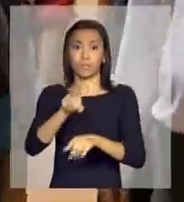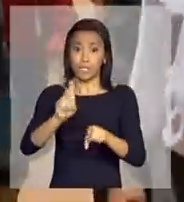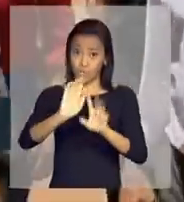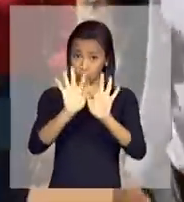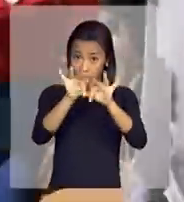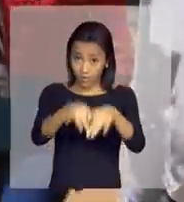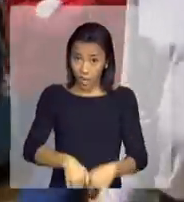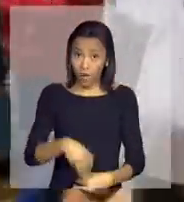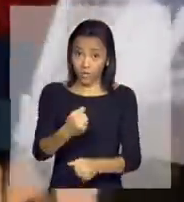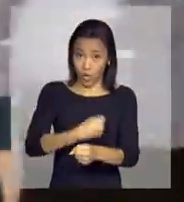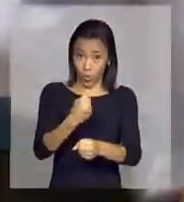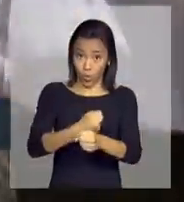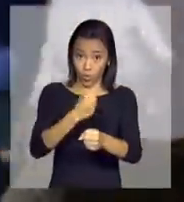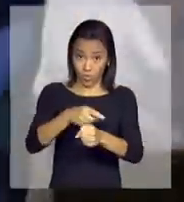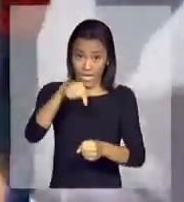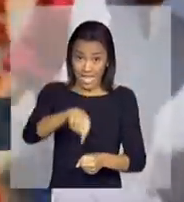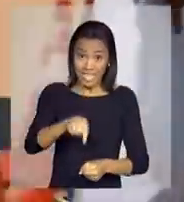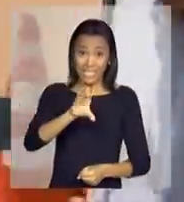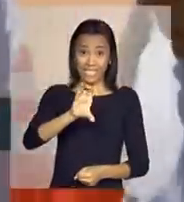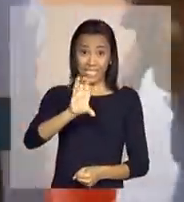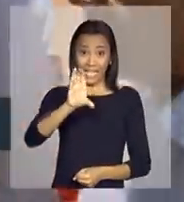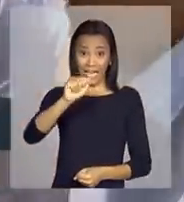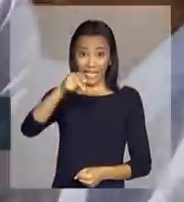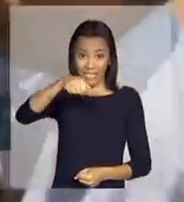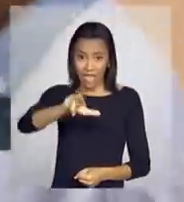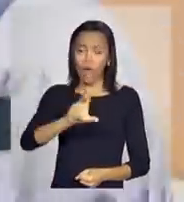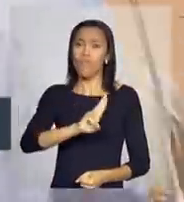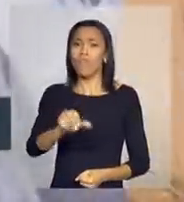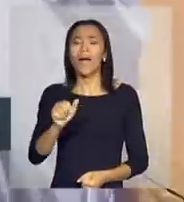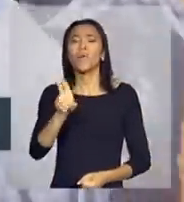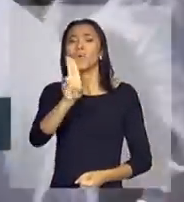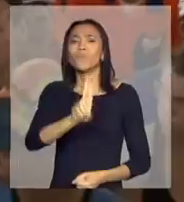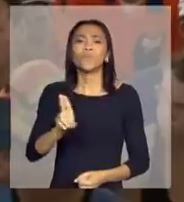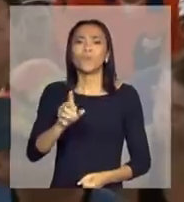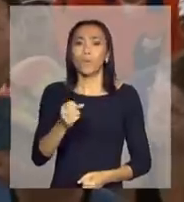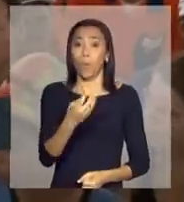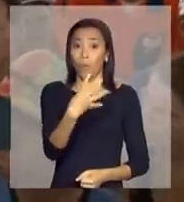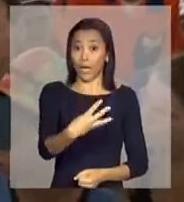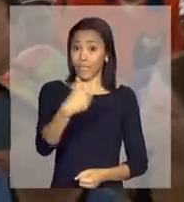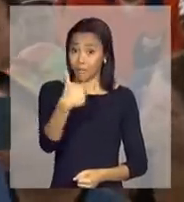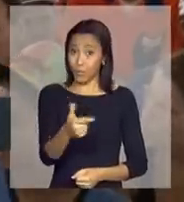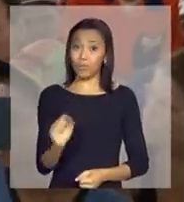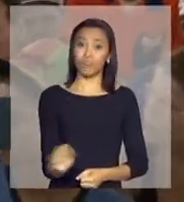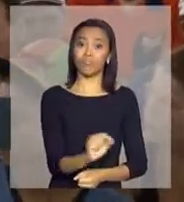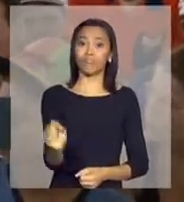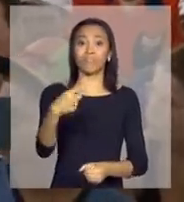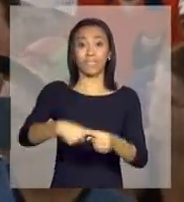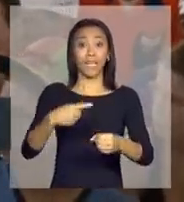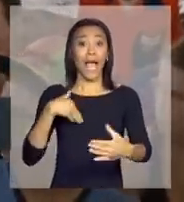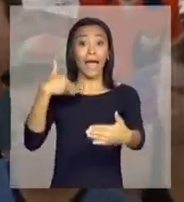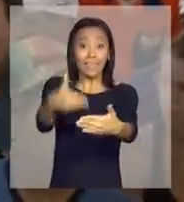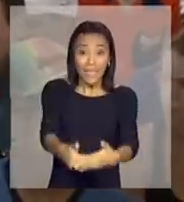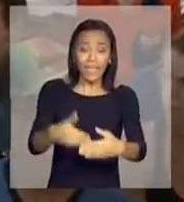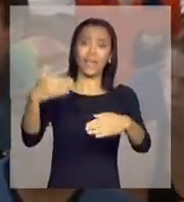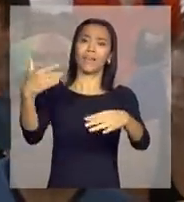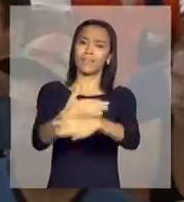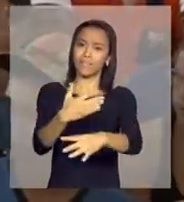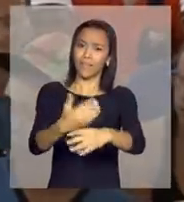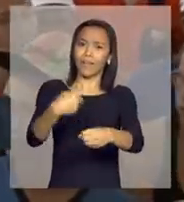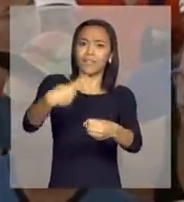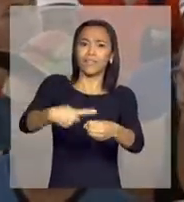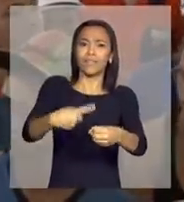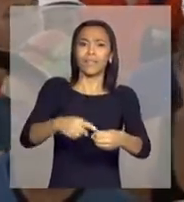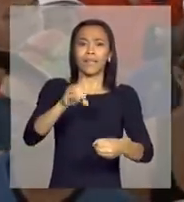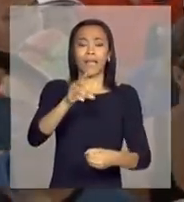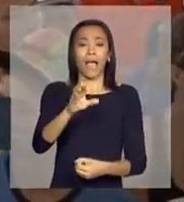obra, o canal do sertão vai contemplar 42 cidades chegando a Arapilhaca, no agreste